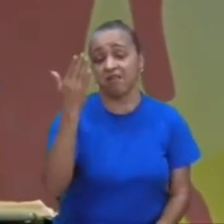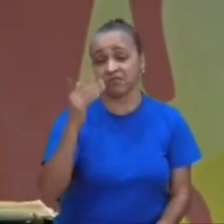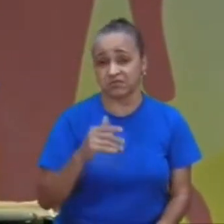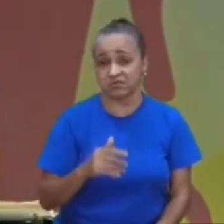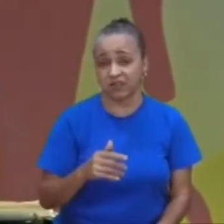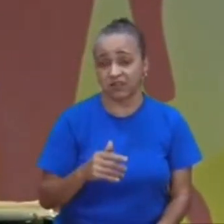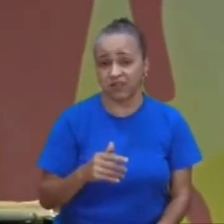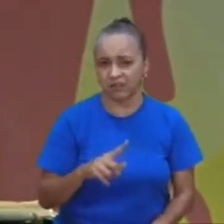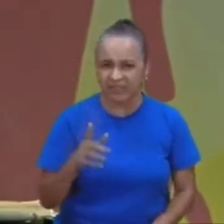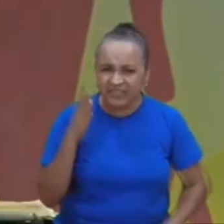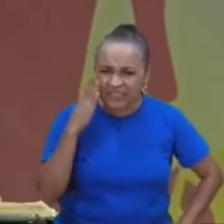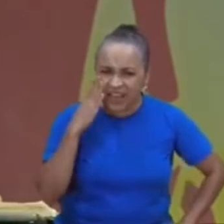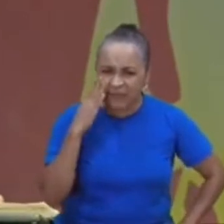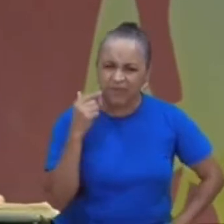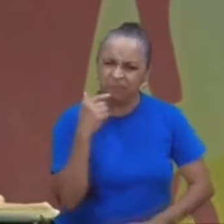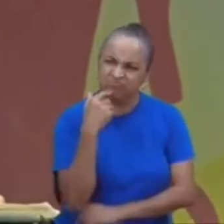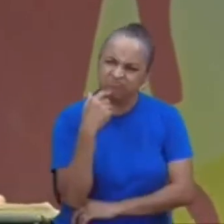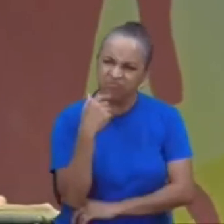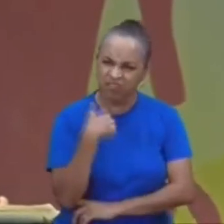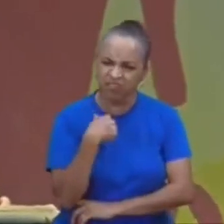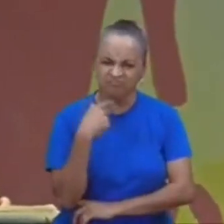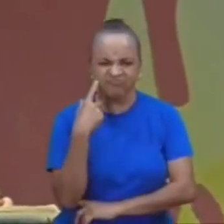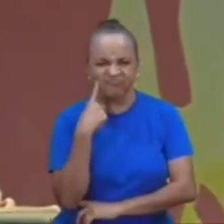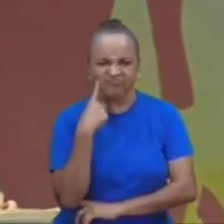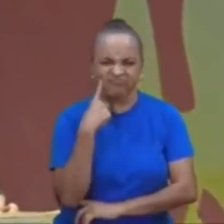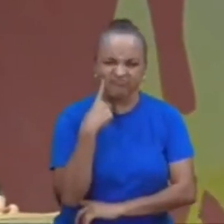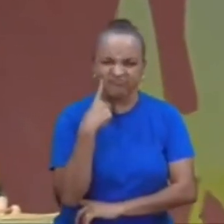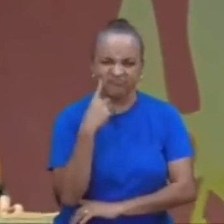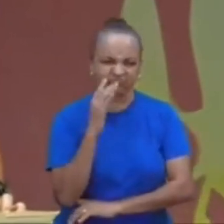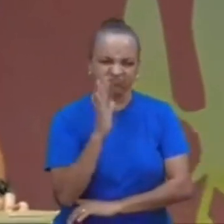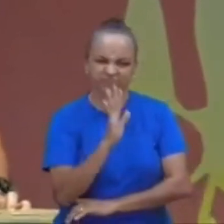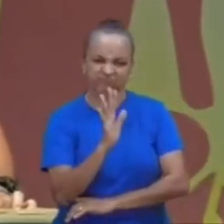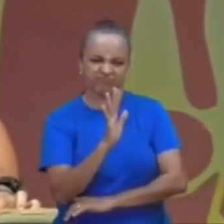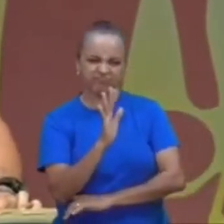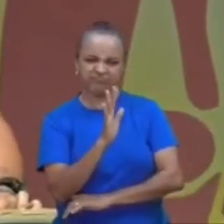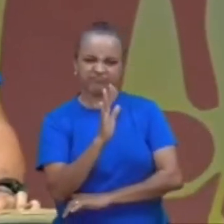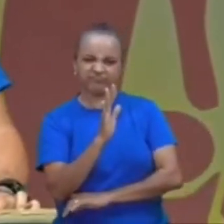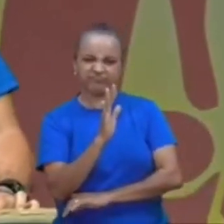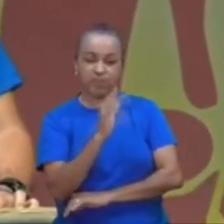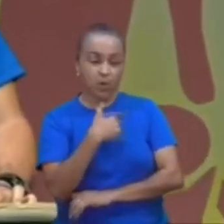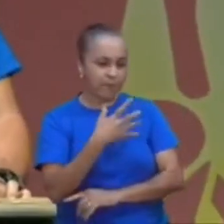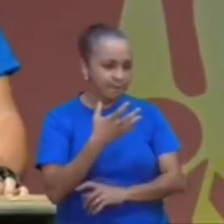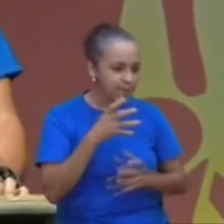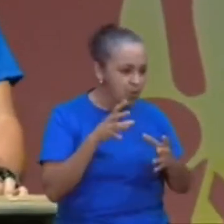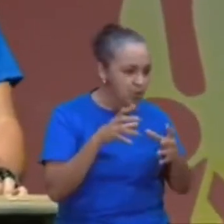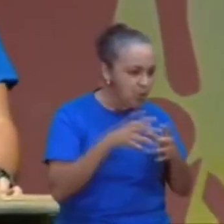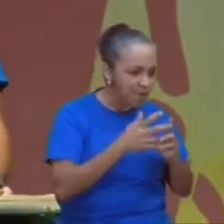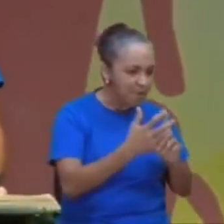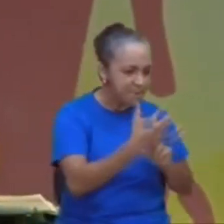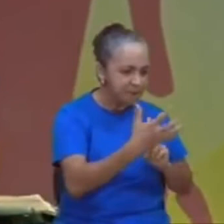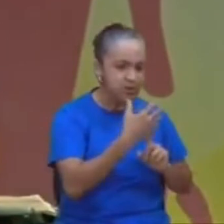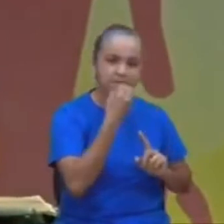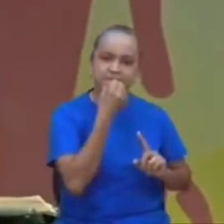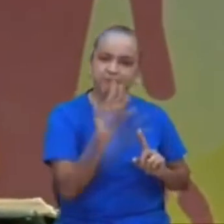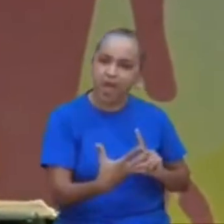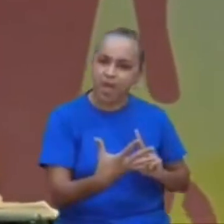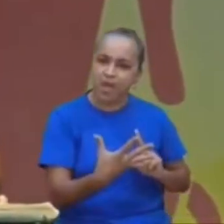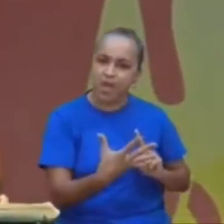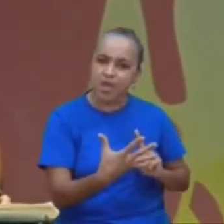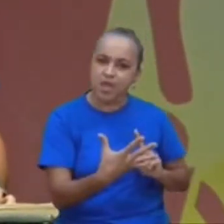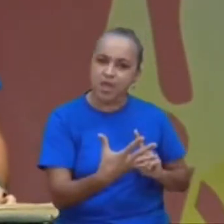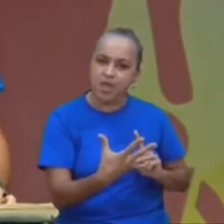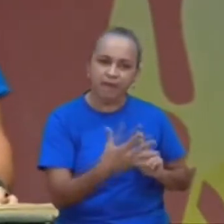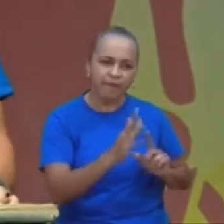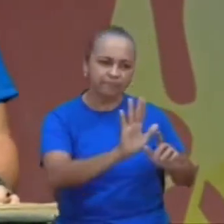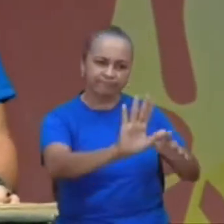mas sabe de uma coisa, eu fui atrás, das pessoas que me influenciavam, por bem, eu tomei decisões, de me afastar, de